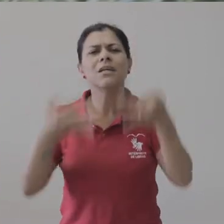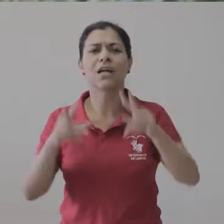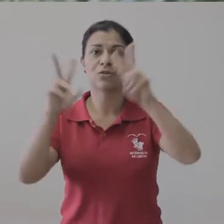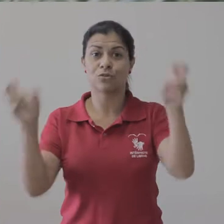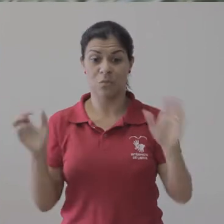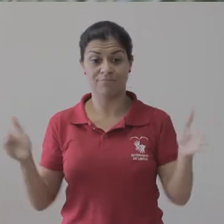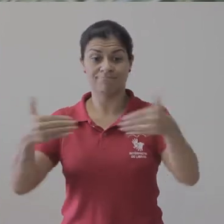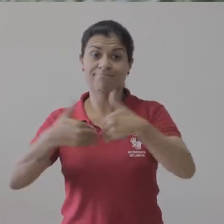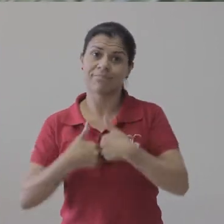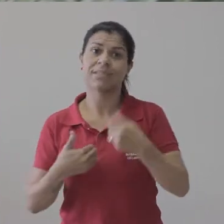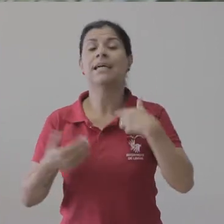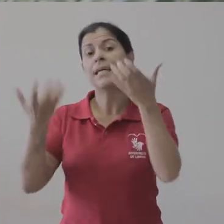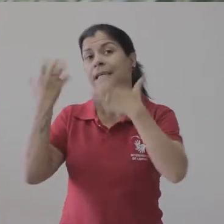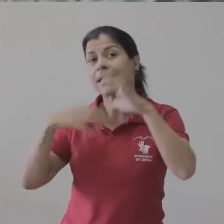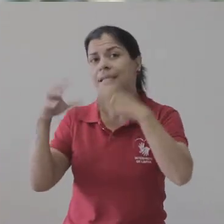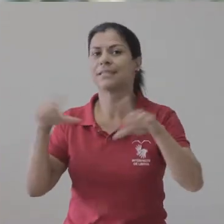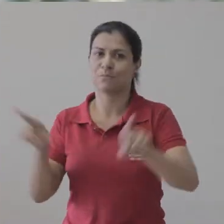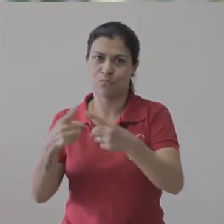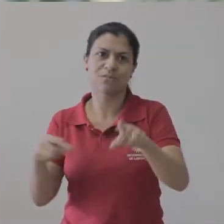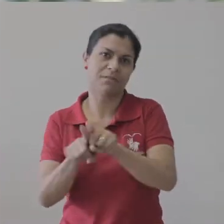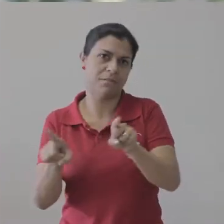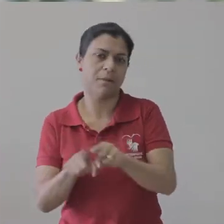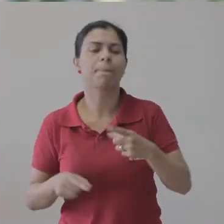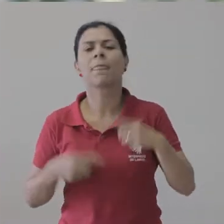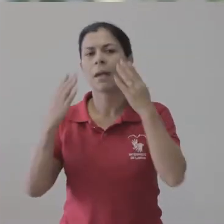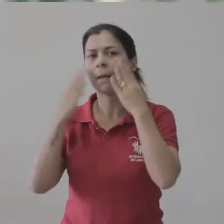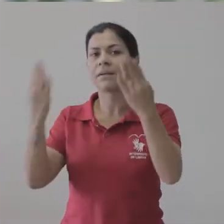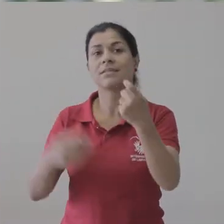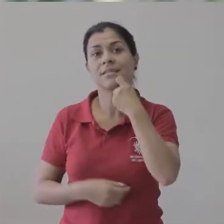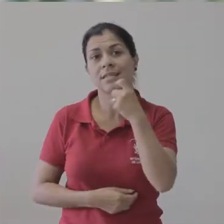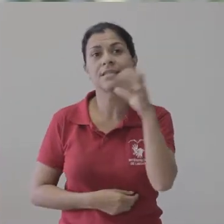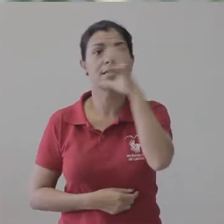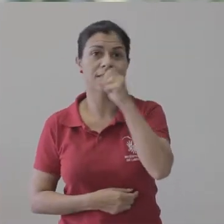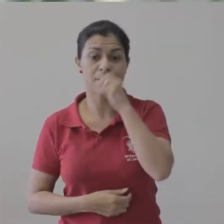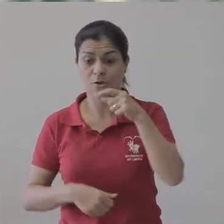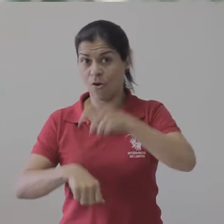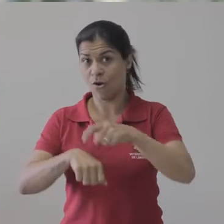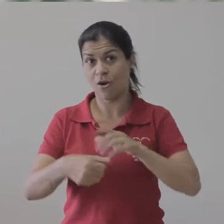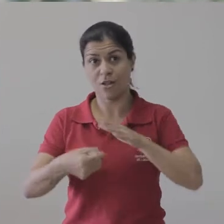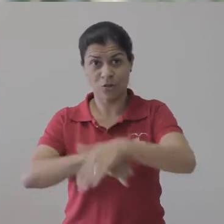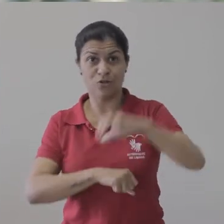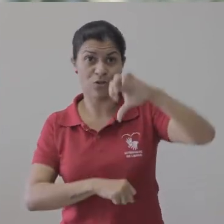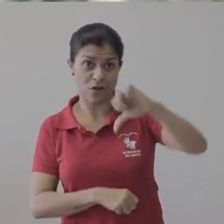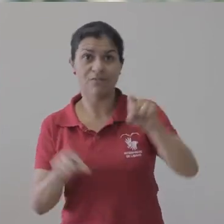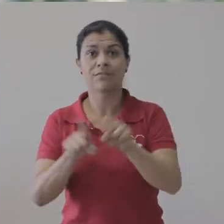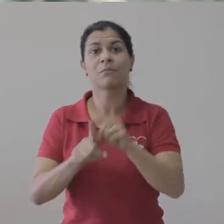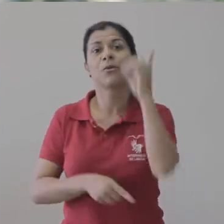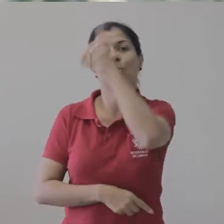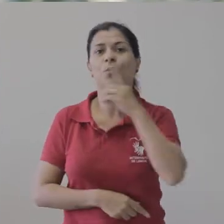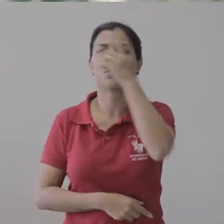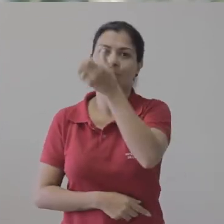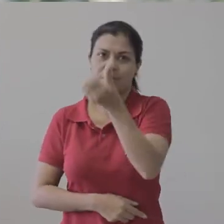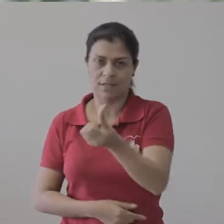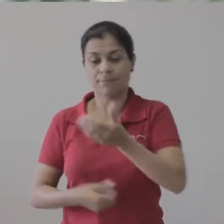e sua relação com sua professora de canto lírico. As apresentações serão nesta sexta e sábado, às nove da noite, e no domingo,